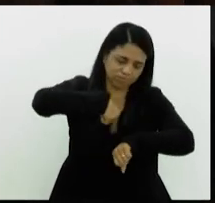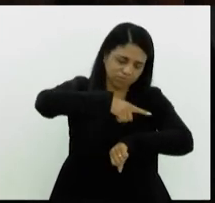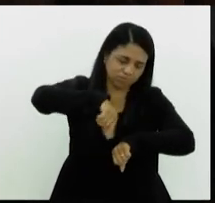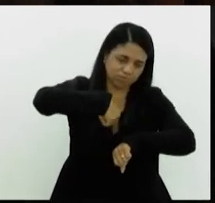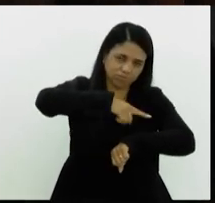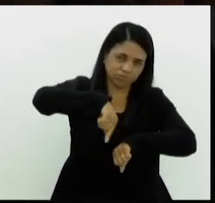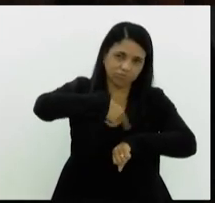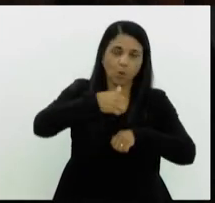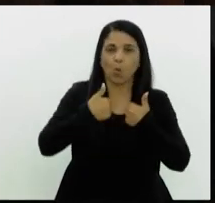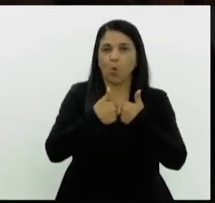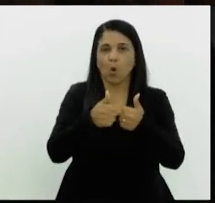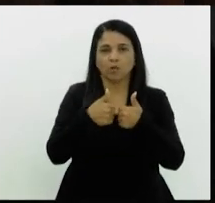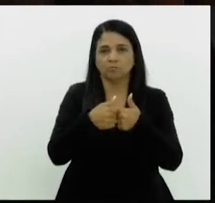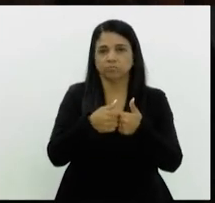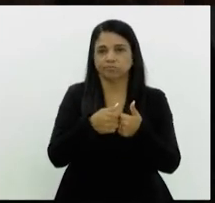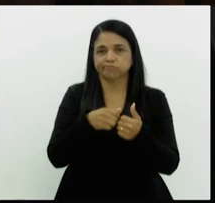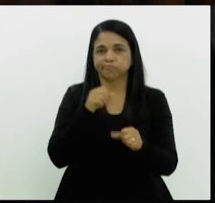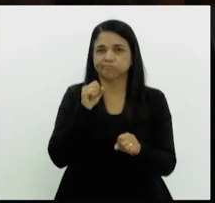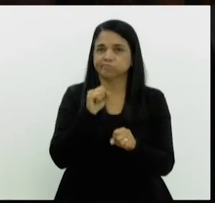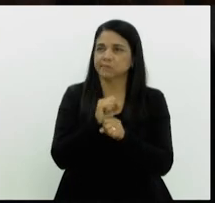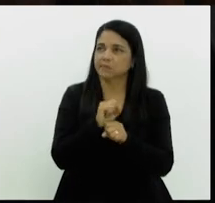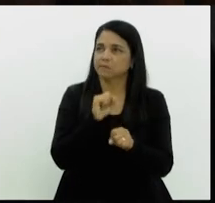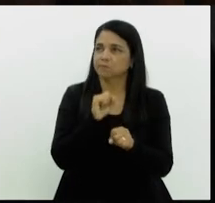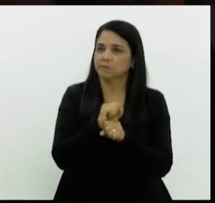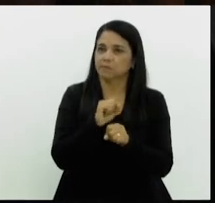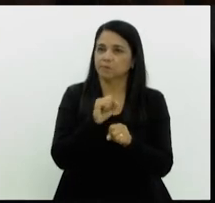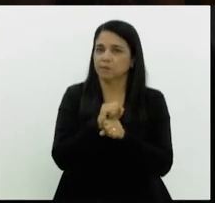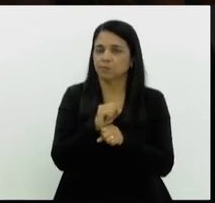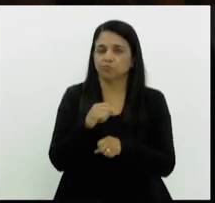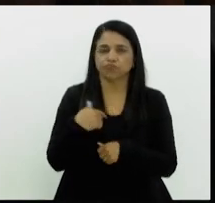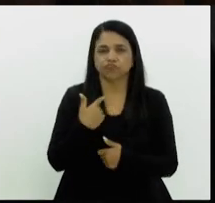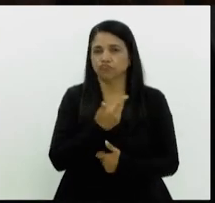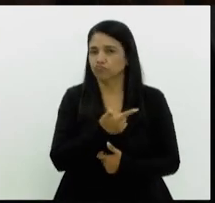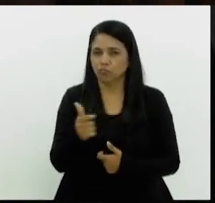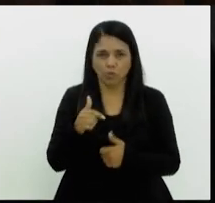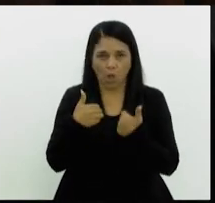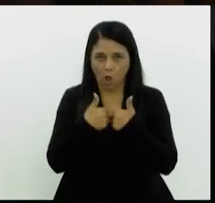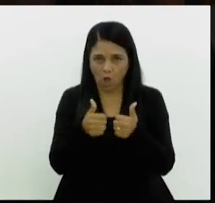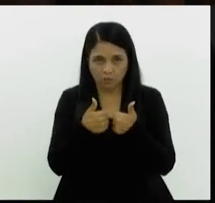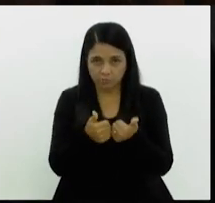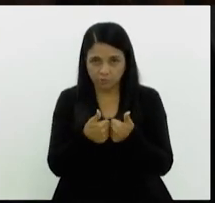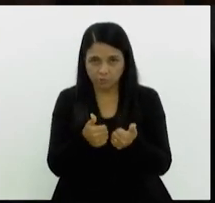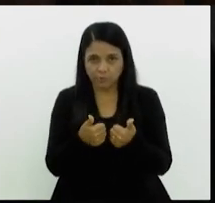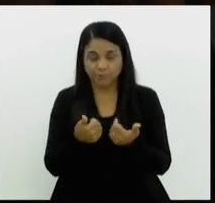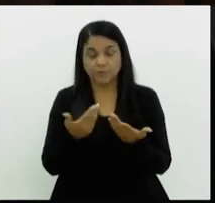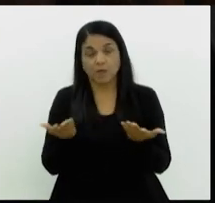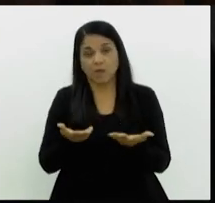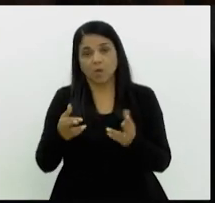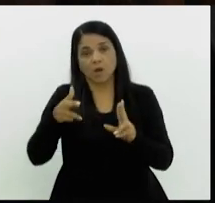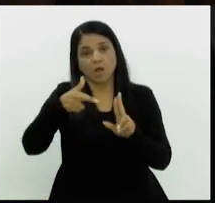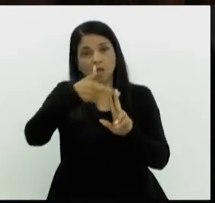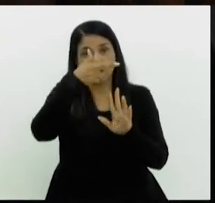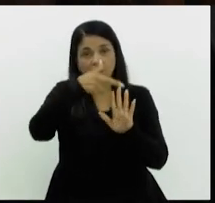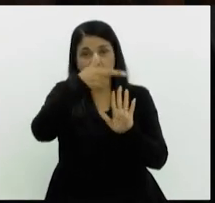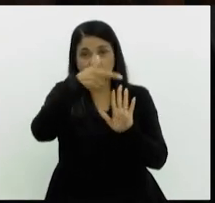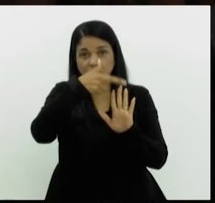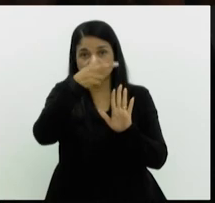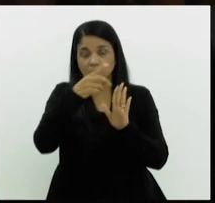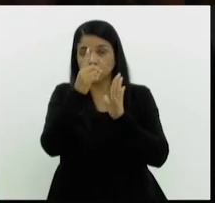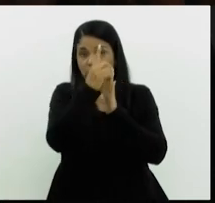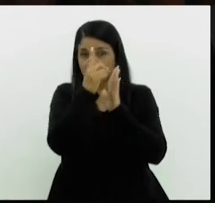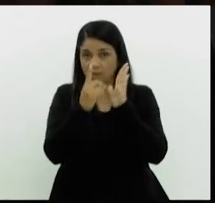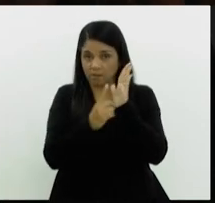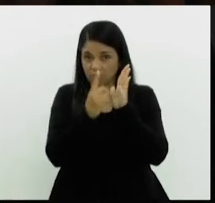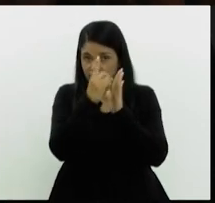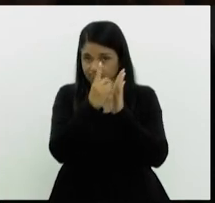o ônibus não passa. E agora a resolução do Detro permite